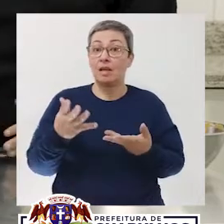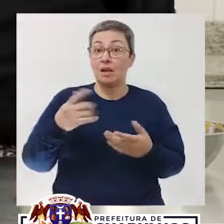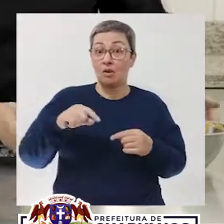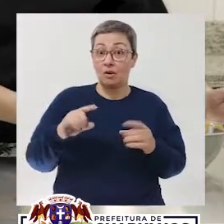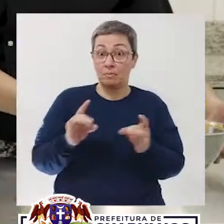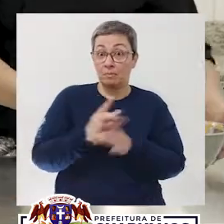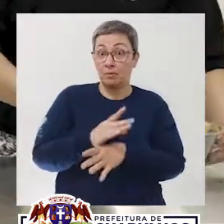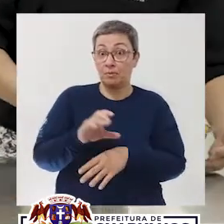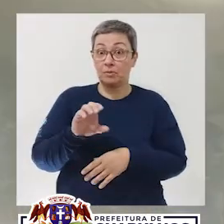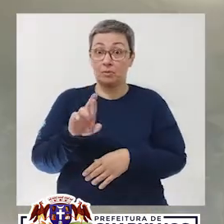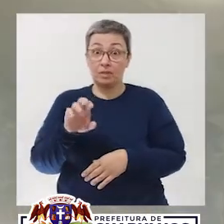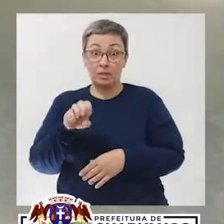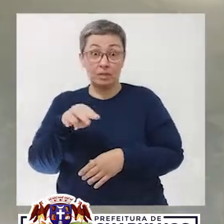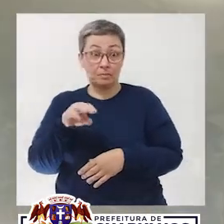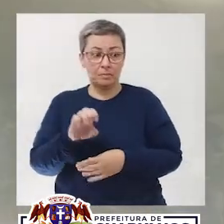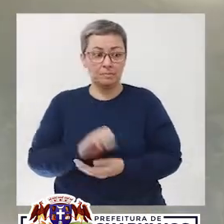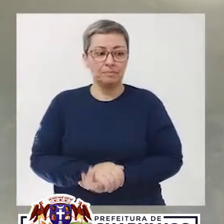Bom, o nosso creme está pronto.